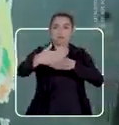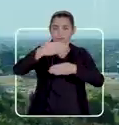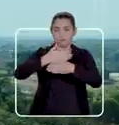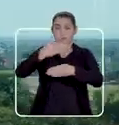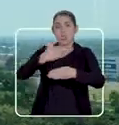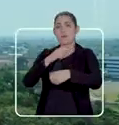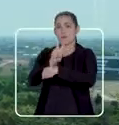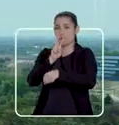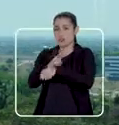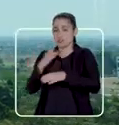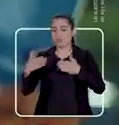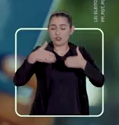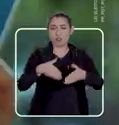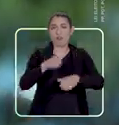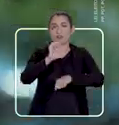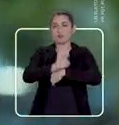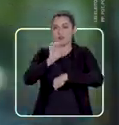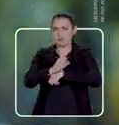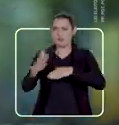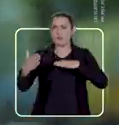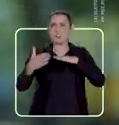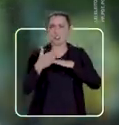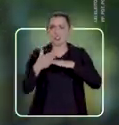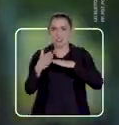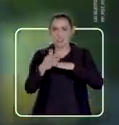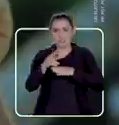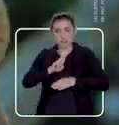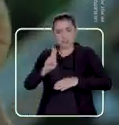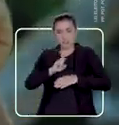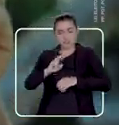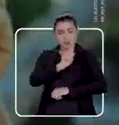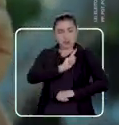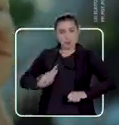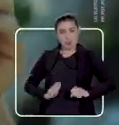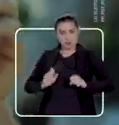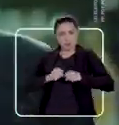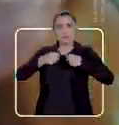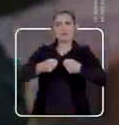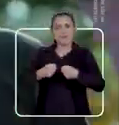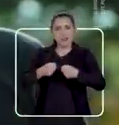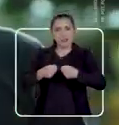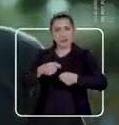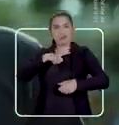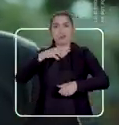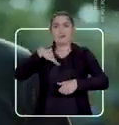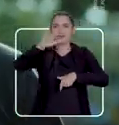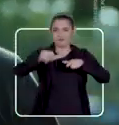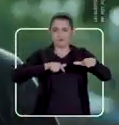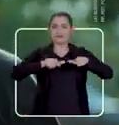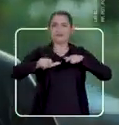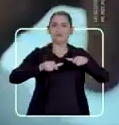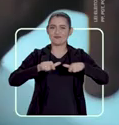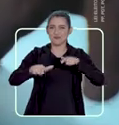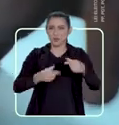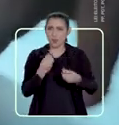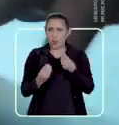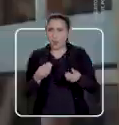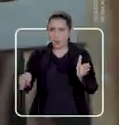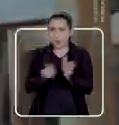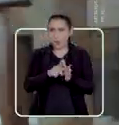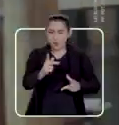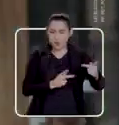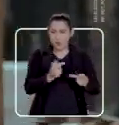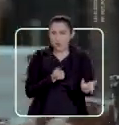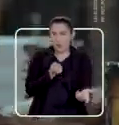acessos ao nosso Estado. Modernidade é usar a força do governo para gerar mais empregos, como no